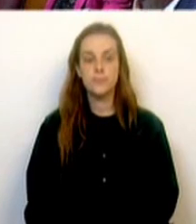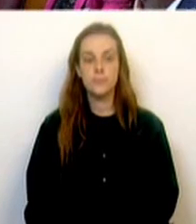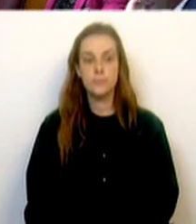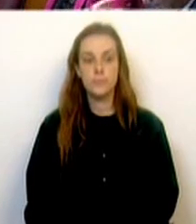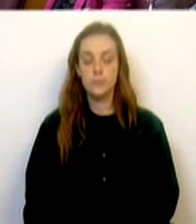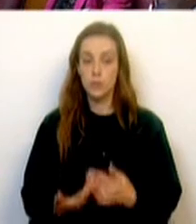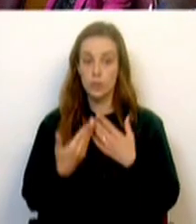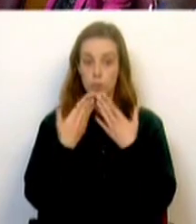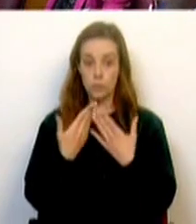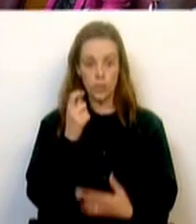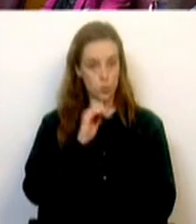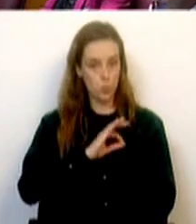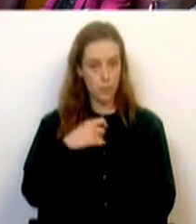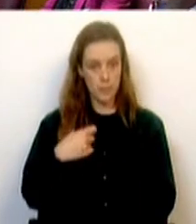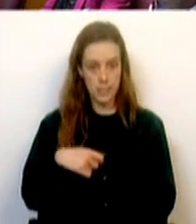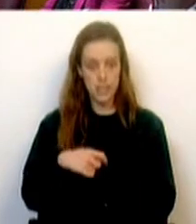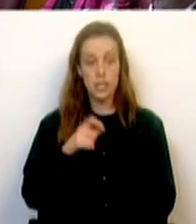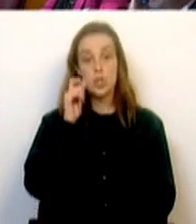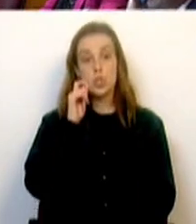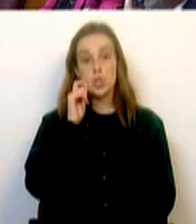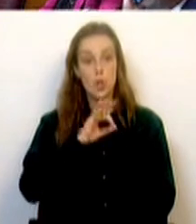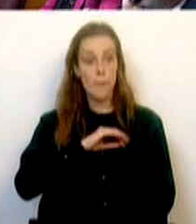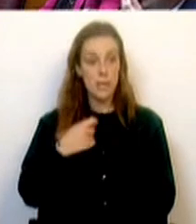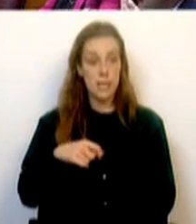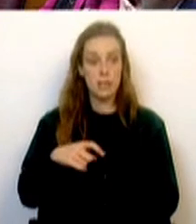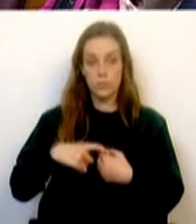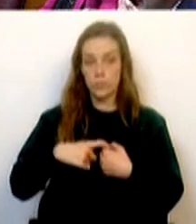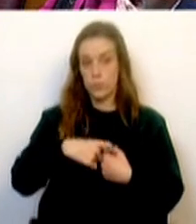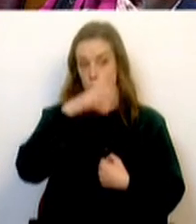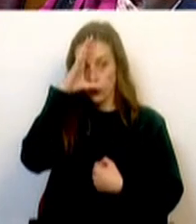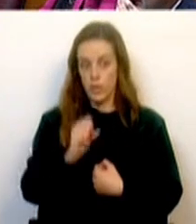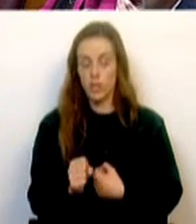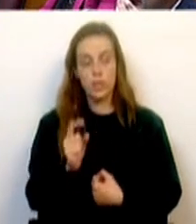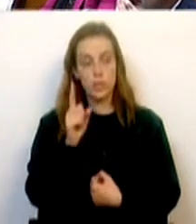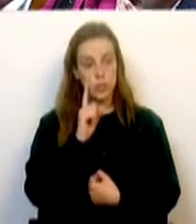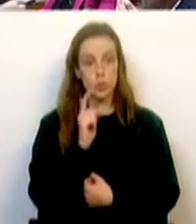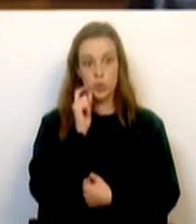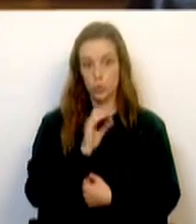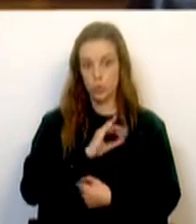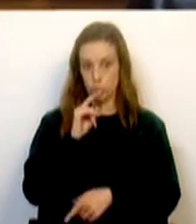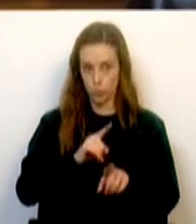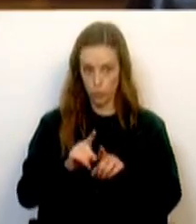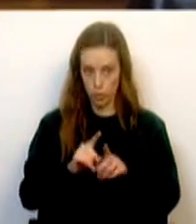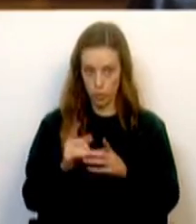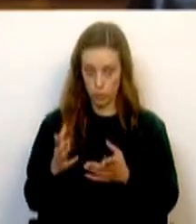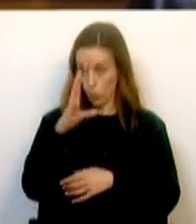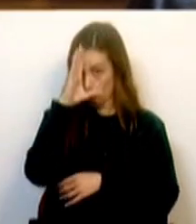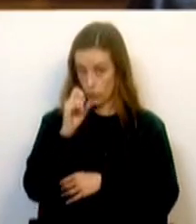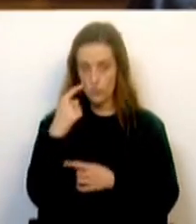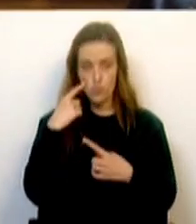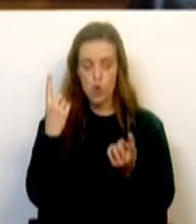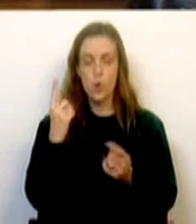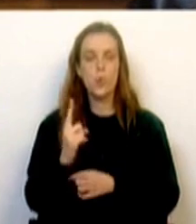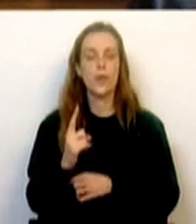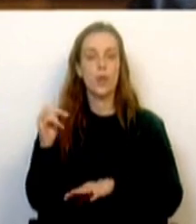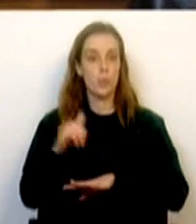Muito obrigado, Sr. Presidente, Sr. Presidente, Sras. e Srs. Membros do Governo, Sras. e Srs. Deputados. O Governo anunciou o